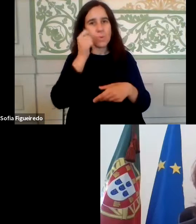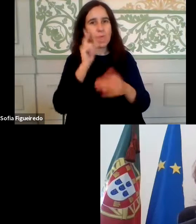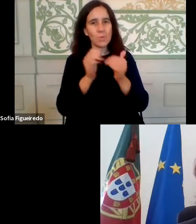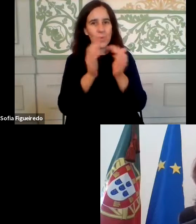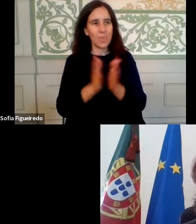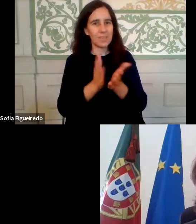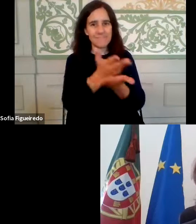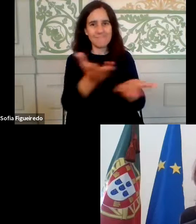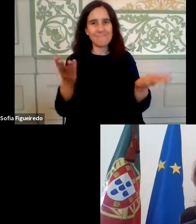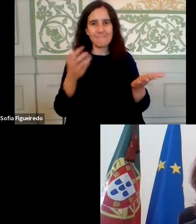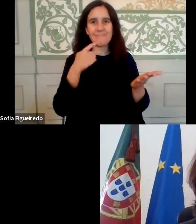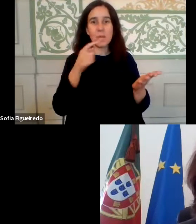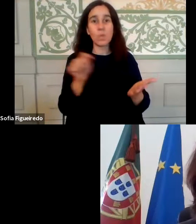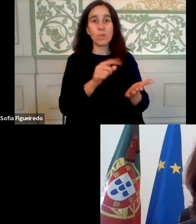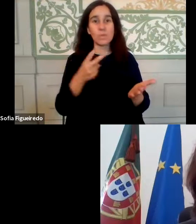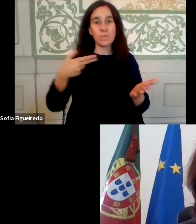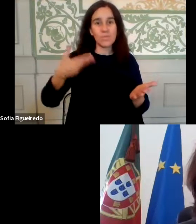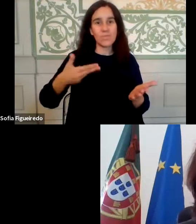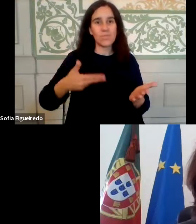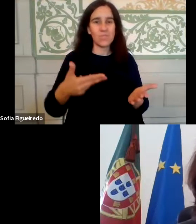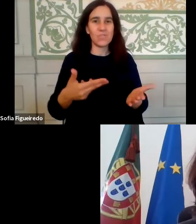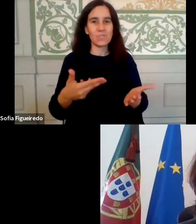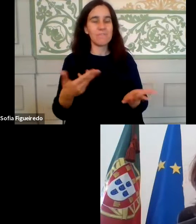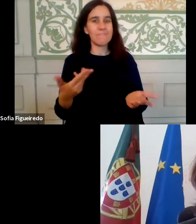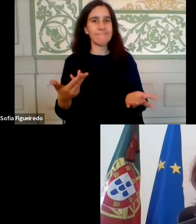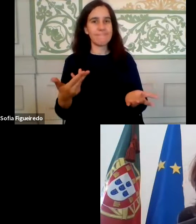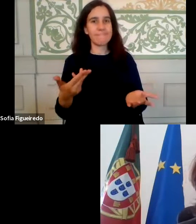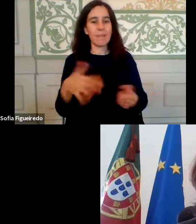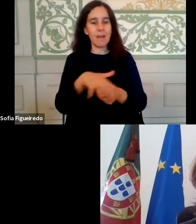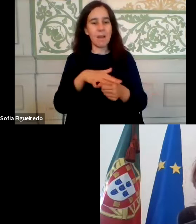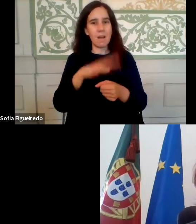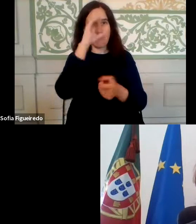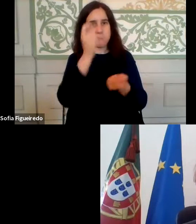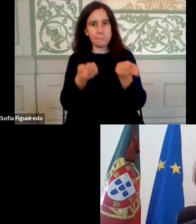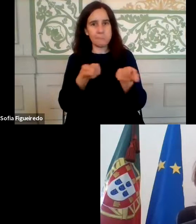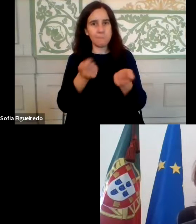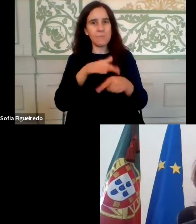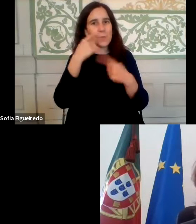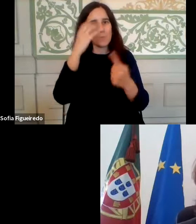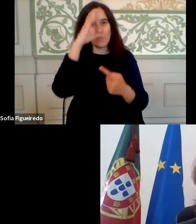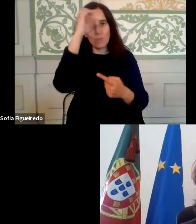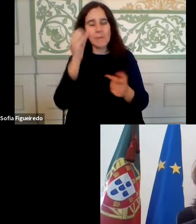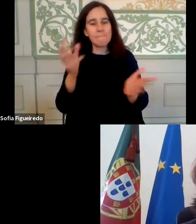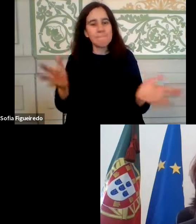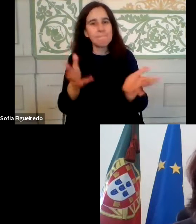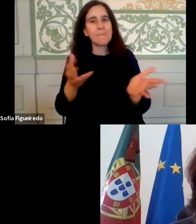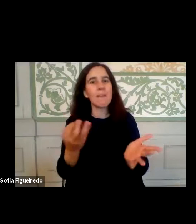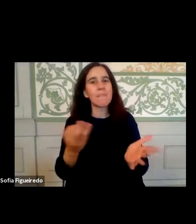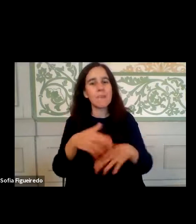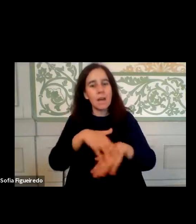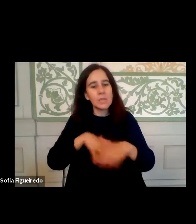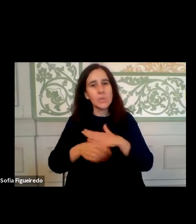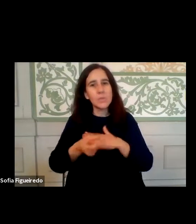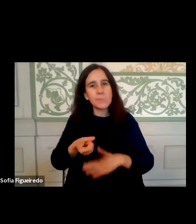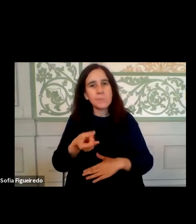que ao longo dos últimos dois meses a área governativa da Administração Pública tem vindo a promover um conjunto de ações